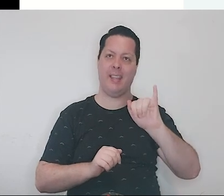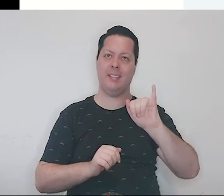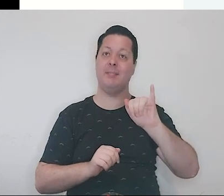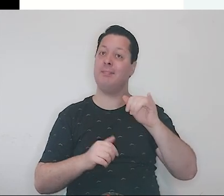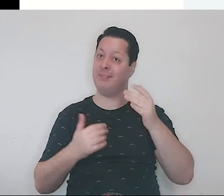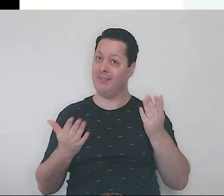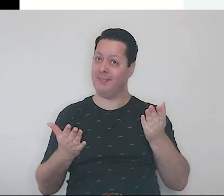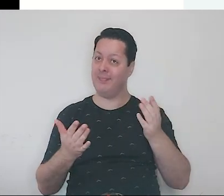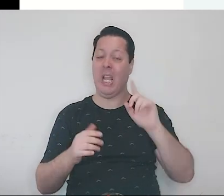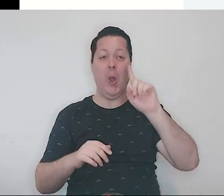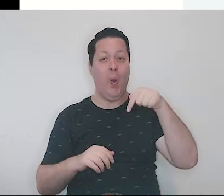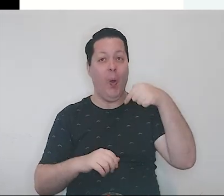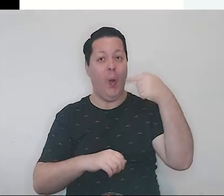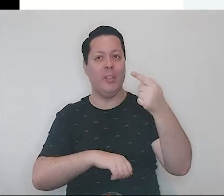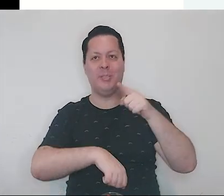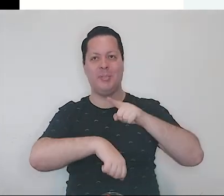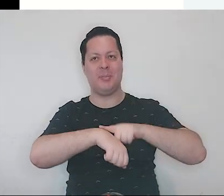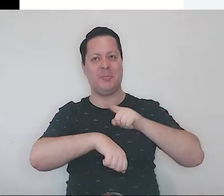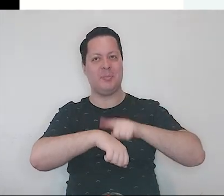isso é outra história, vamos